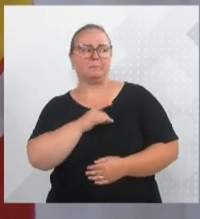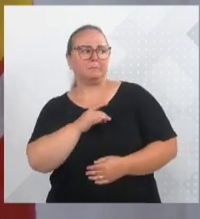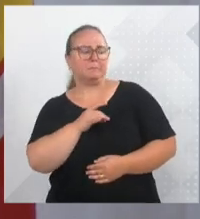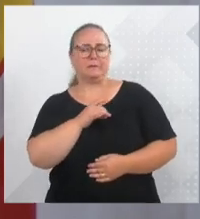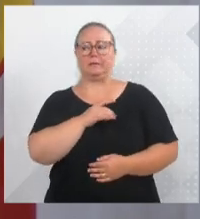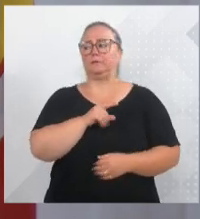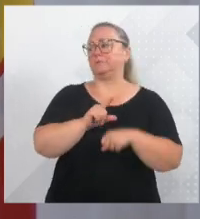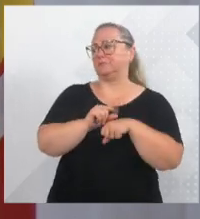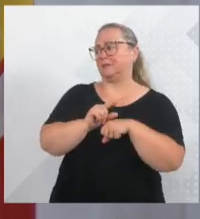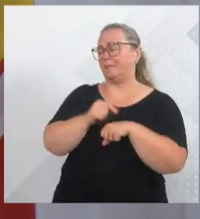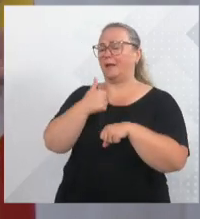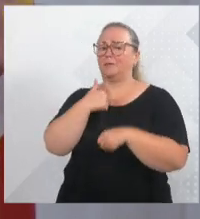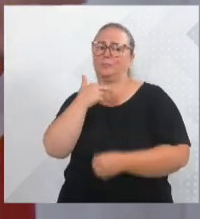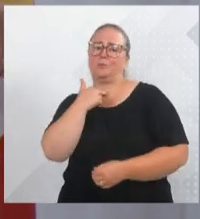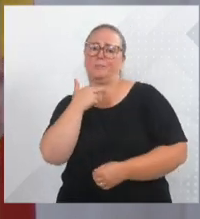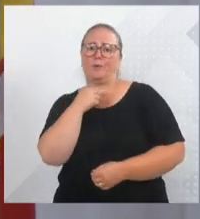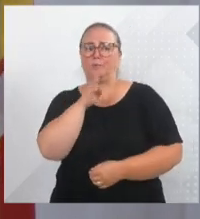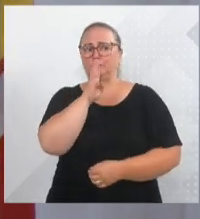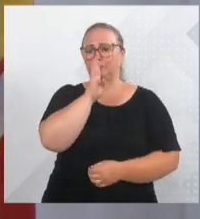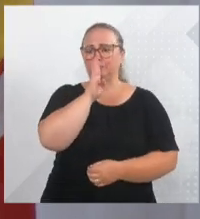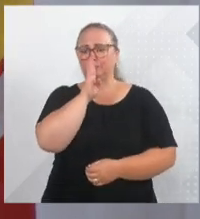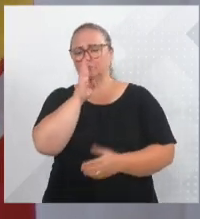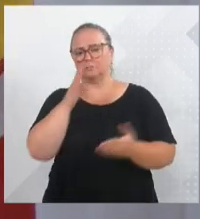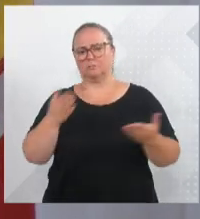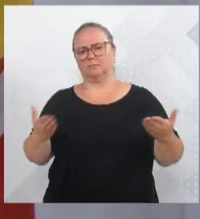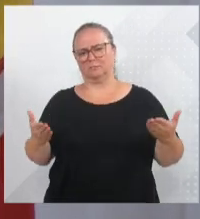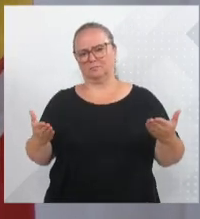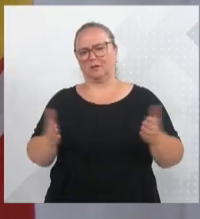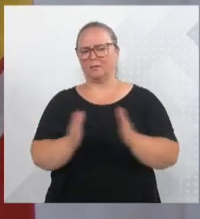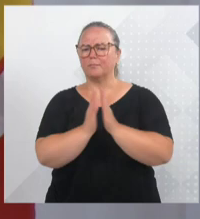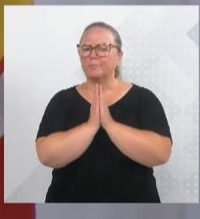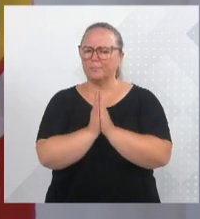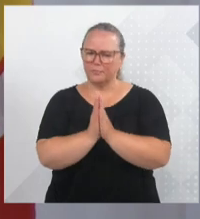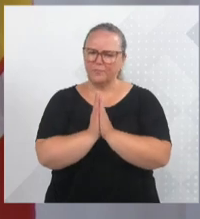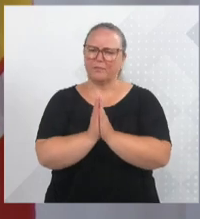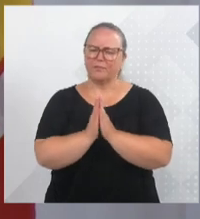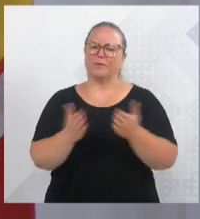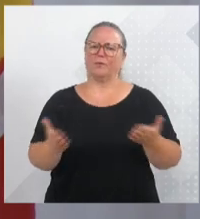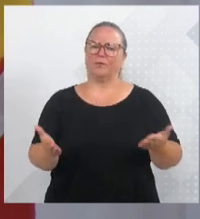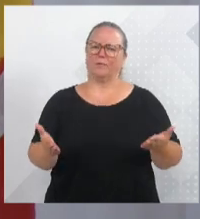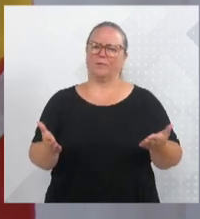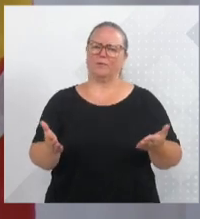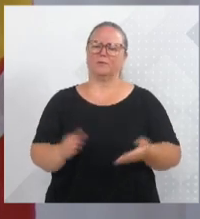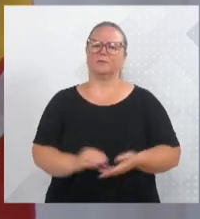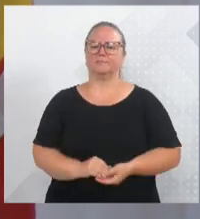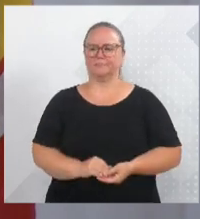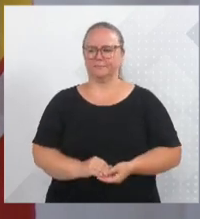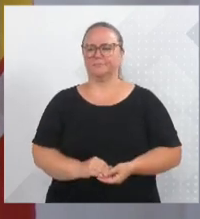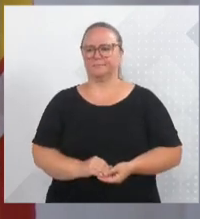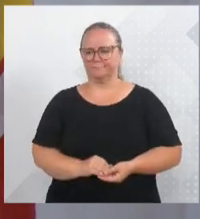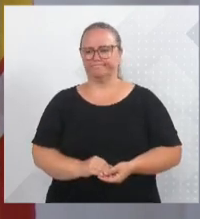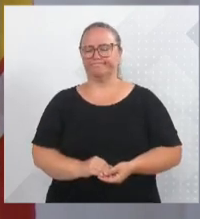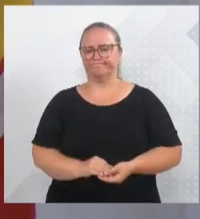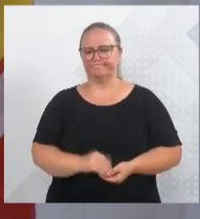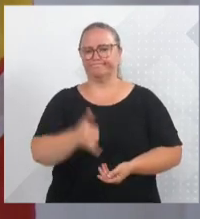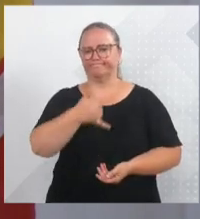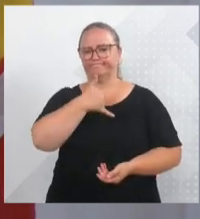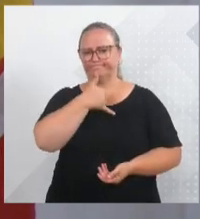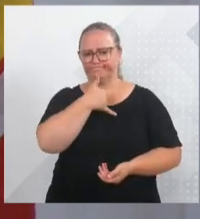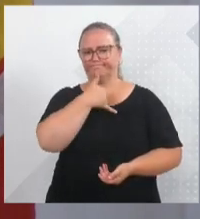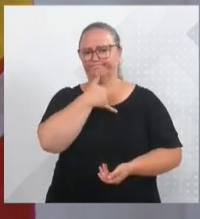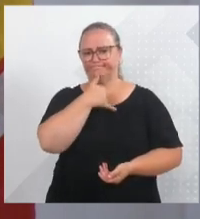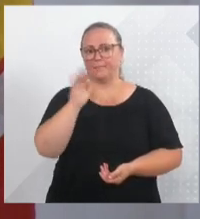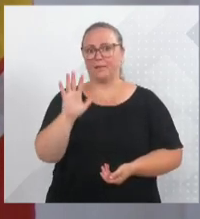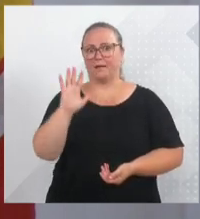CEMED, não, não posso fazer, não posso falar. Pelo amor de Deus, está falando o quê? Está cobrando o educandário seu, onde você está trabalhando? Infelizmente é isso que